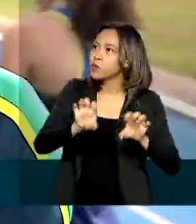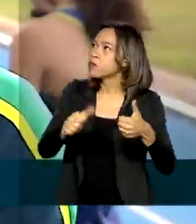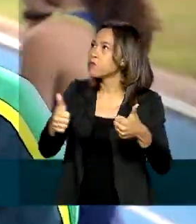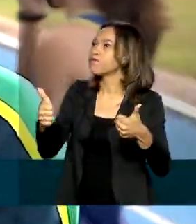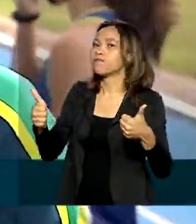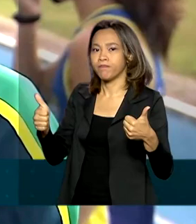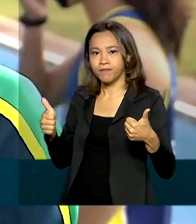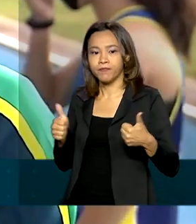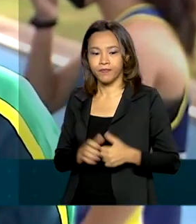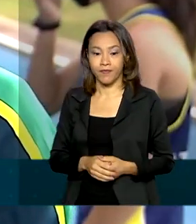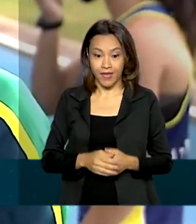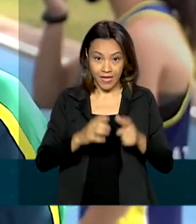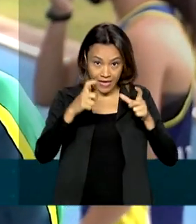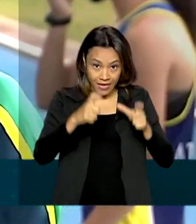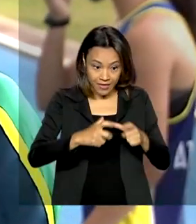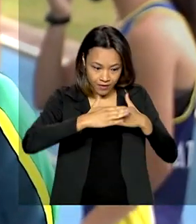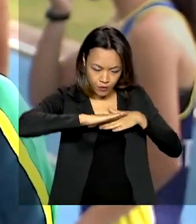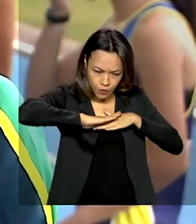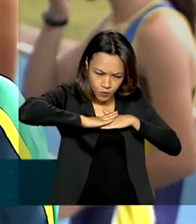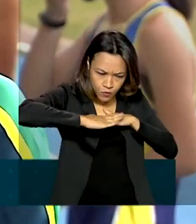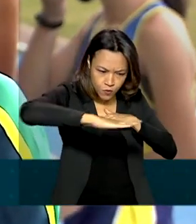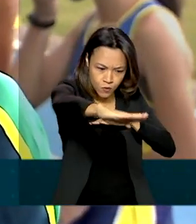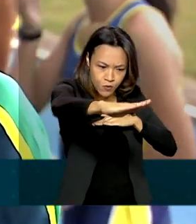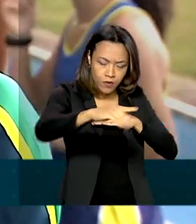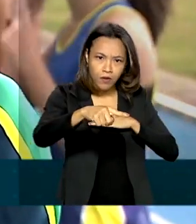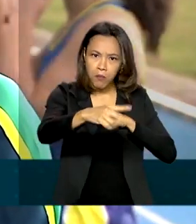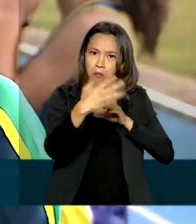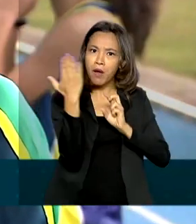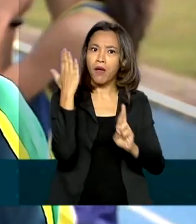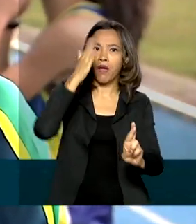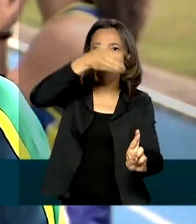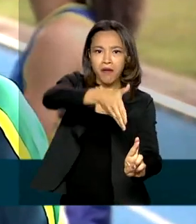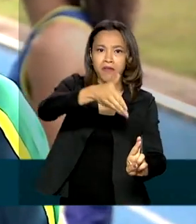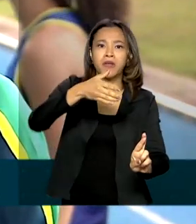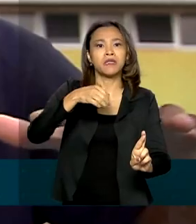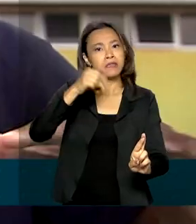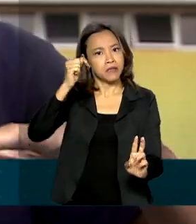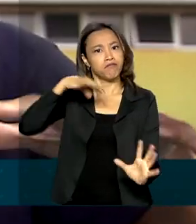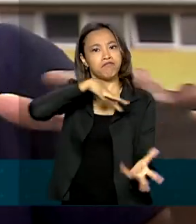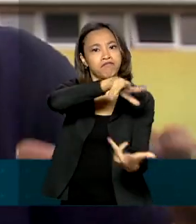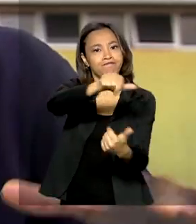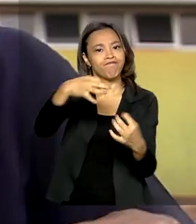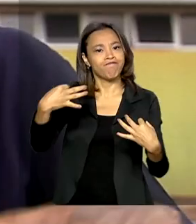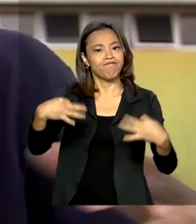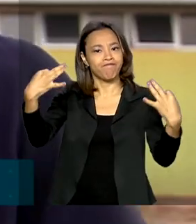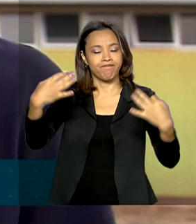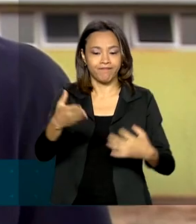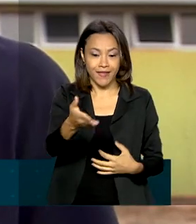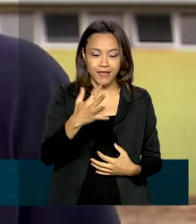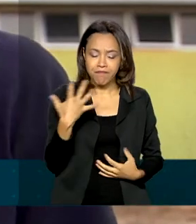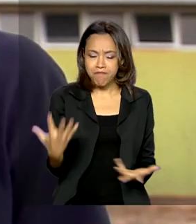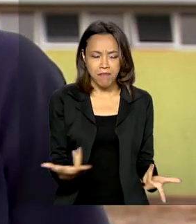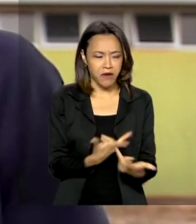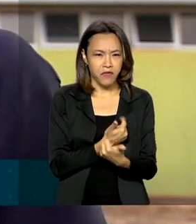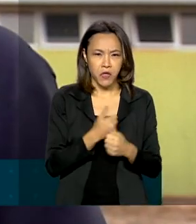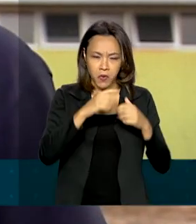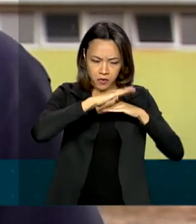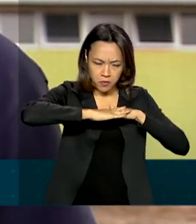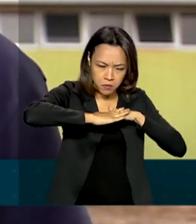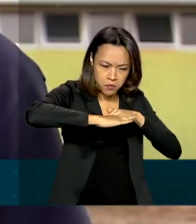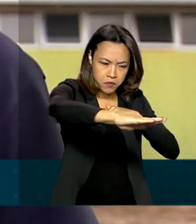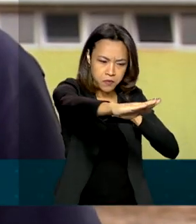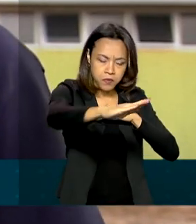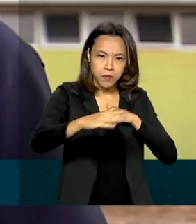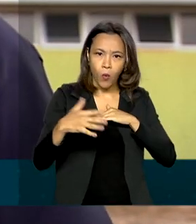centro. Essa pista é nível, eu acho que é nível nacional, nível internacional, com certeza. Essa pista maravilhosa do material